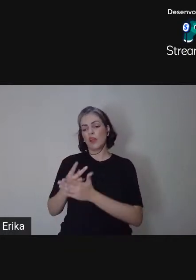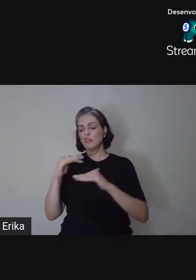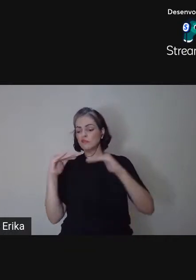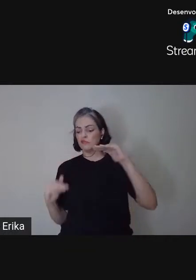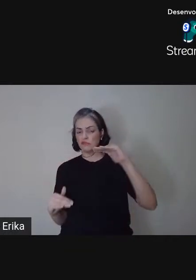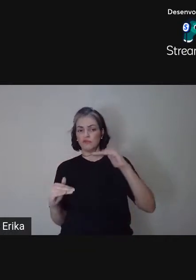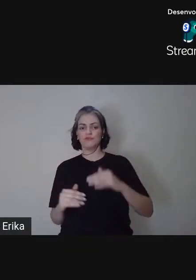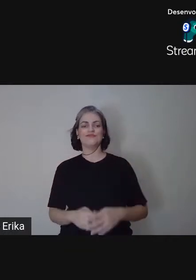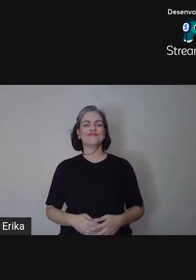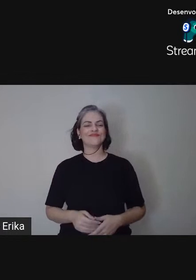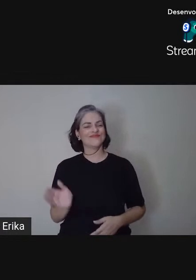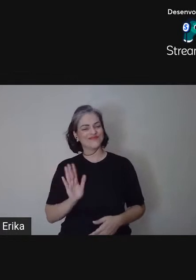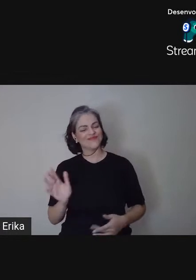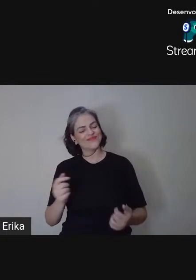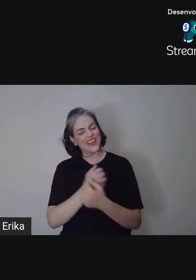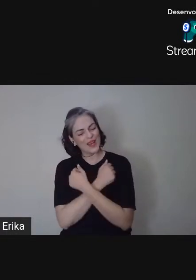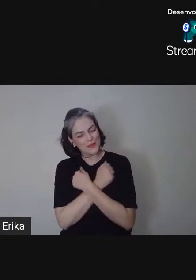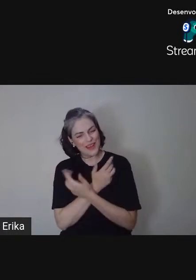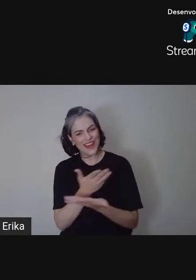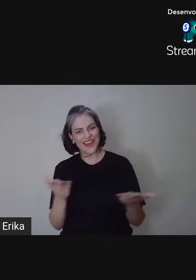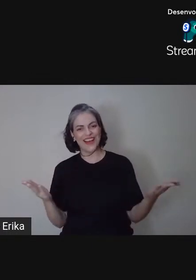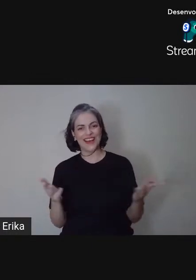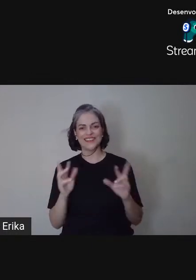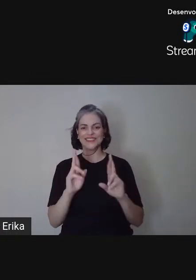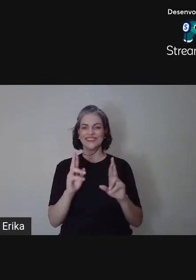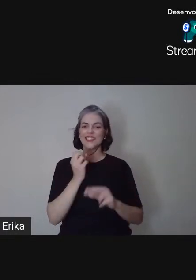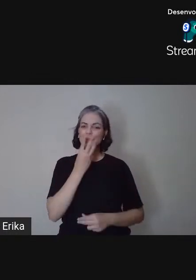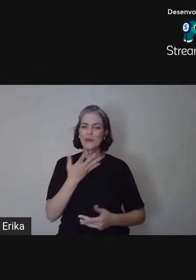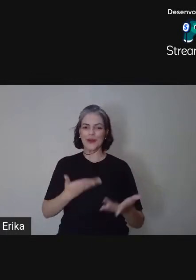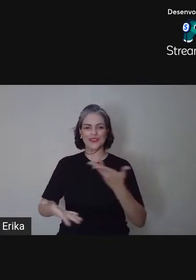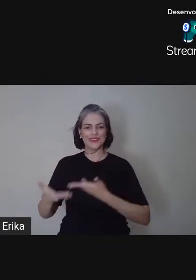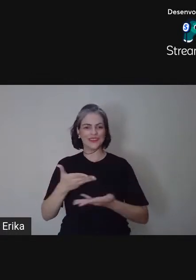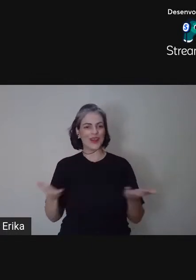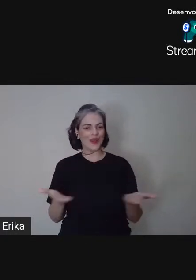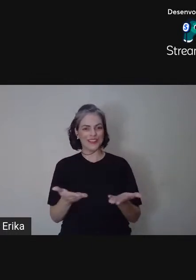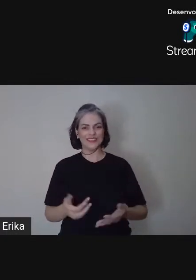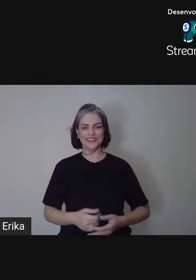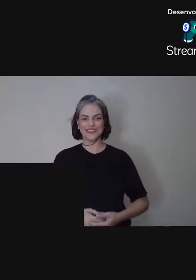Abraço a todos e todas, que tenhamos bons diálogos nessa noite.